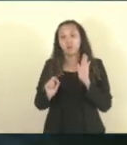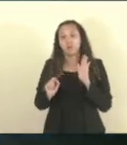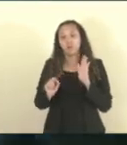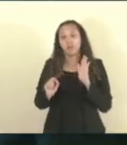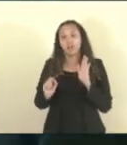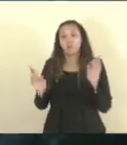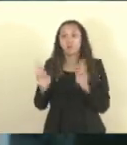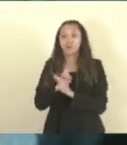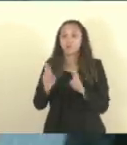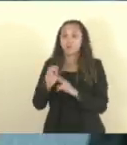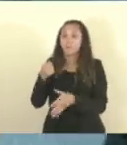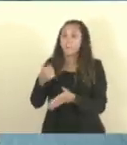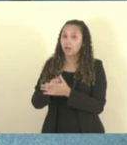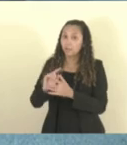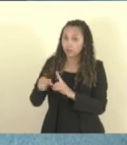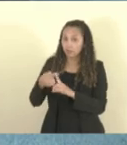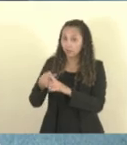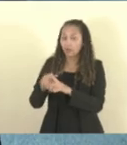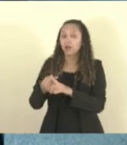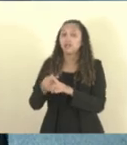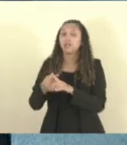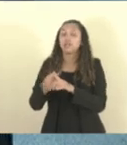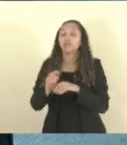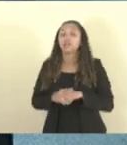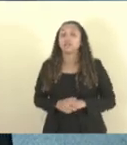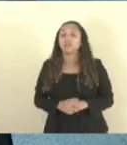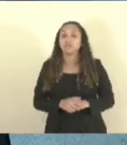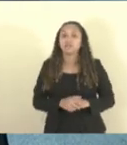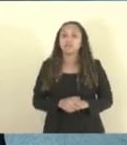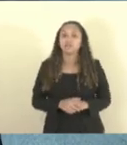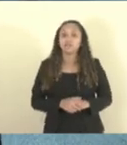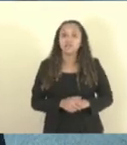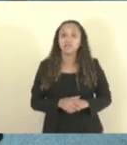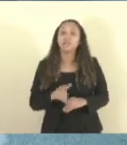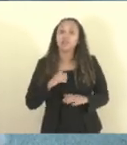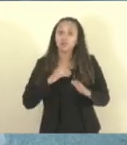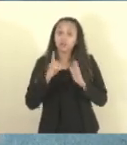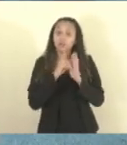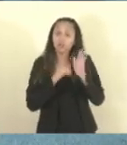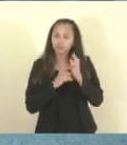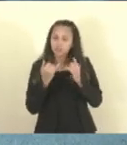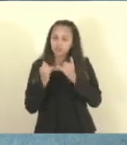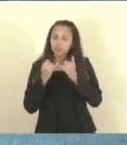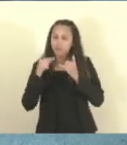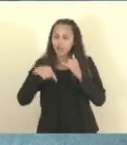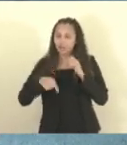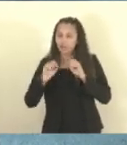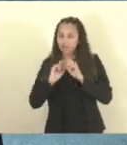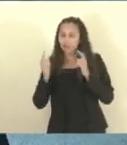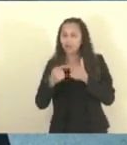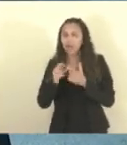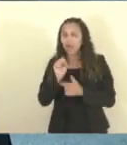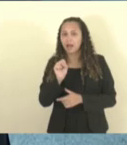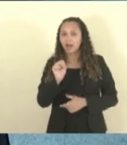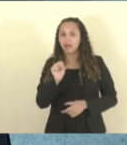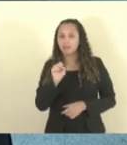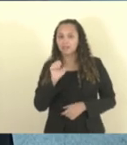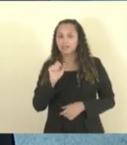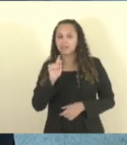gratificações. esse decreto, inclusive, existe um decreto semelhante aqui na Assembleia, pelo que a CGE me falou,